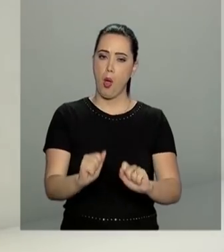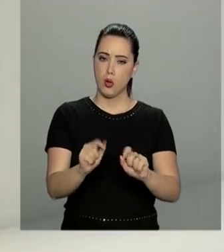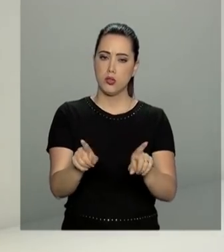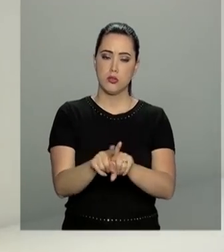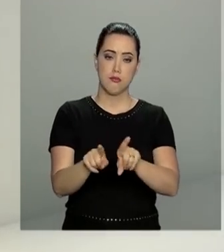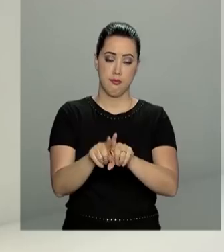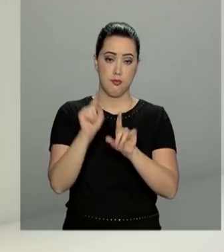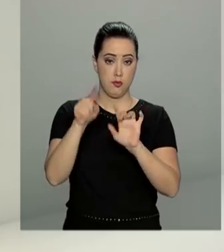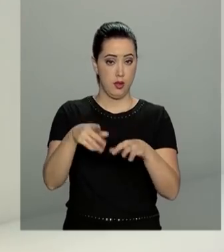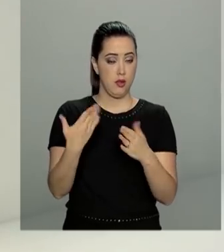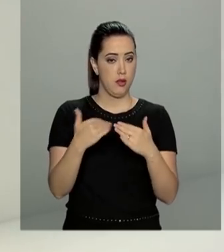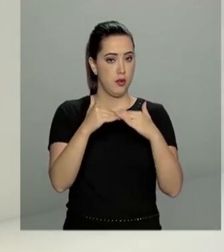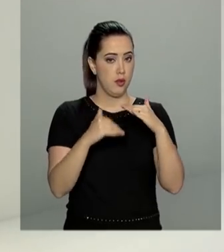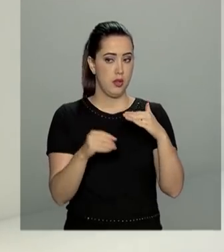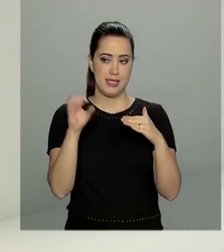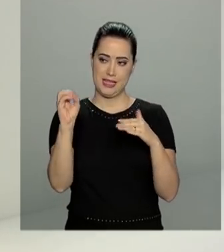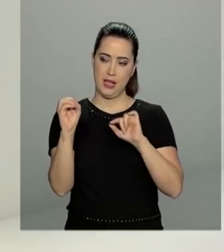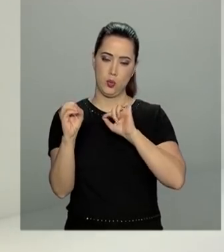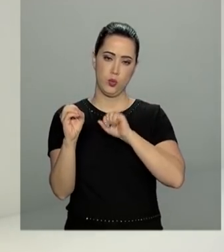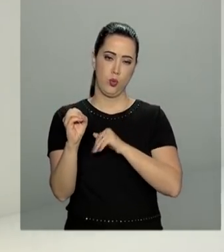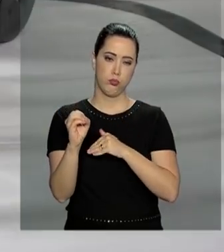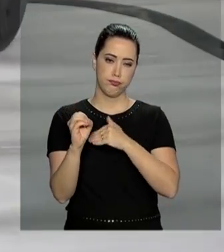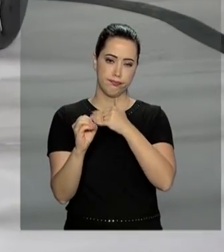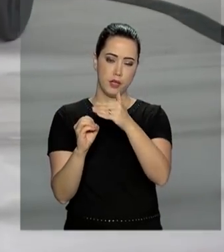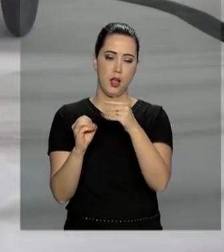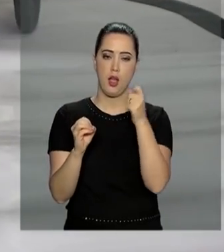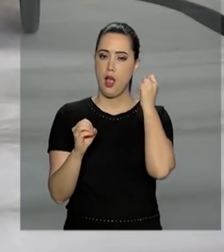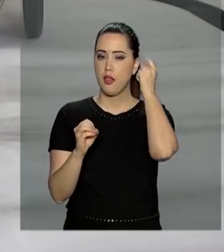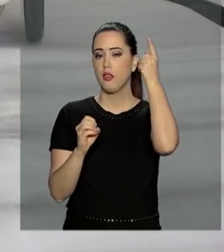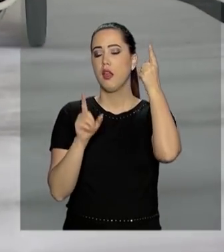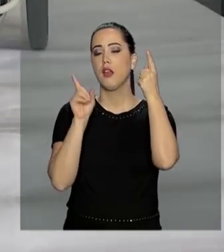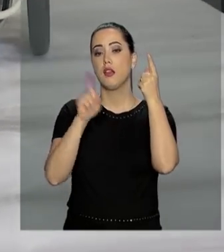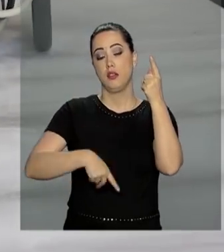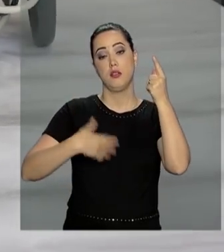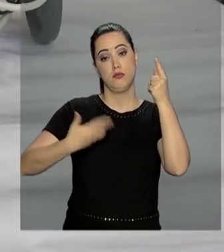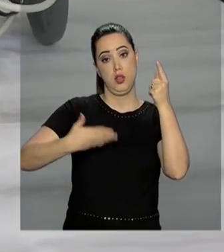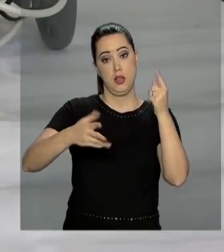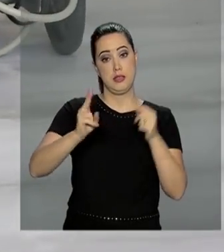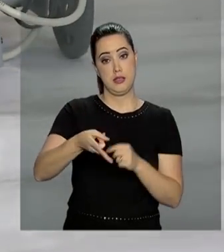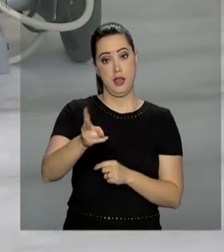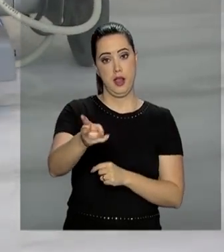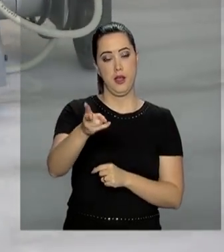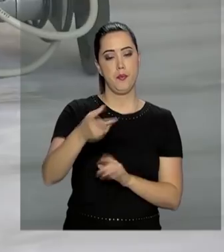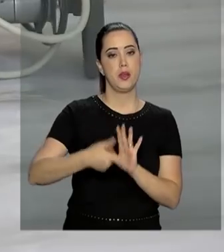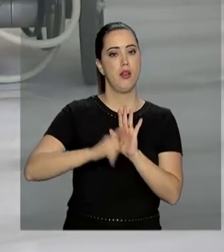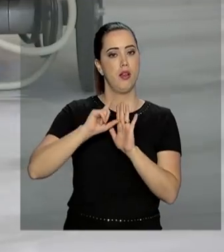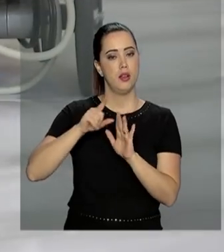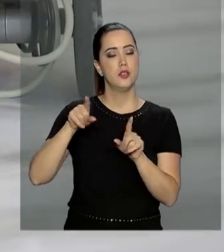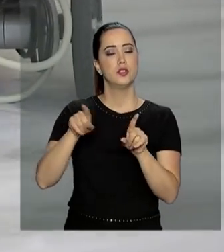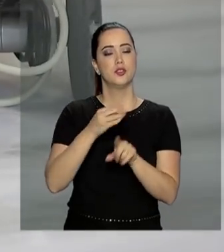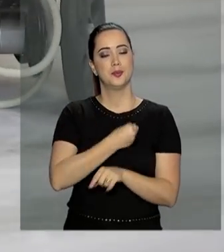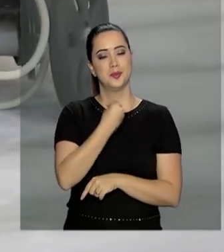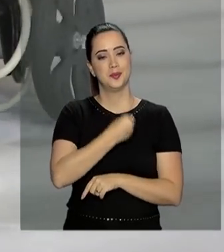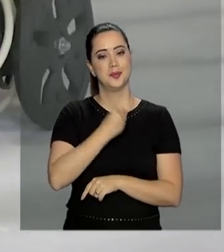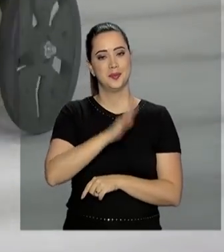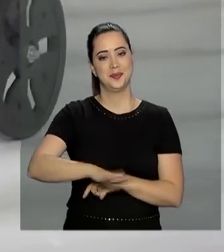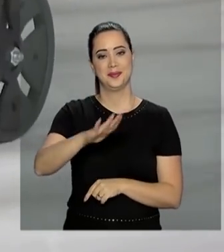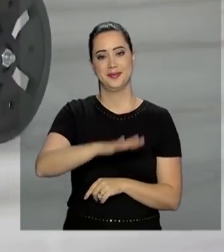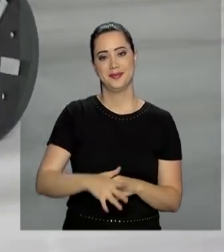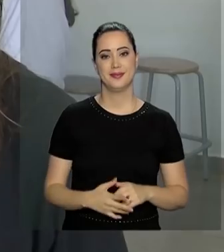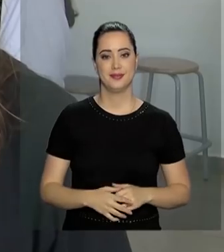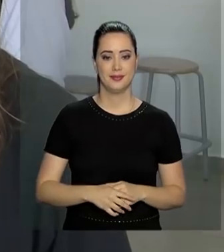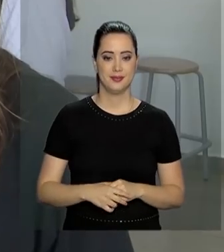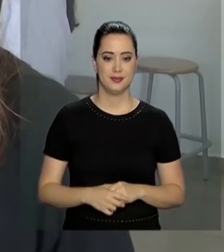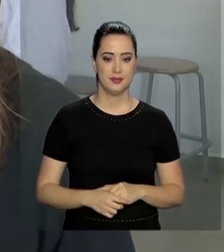É a modalidade nível zero. A ideia é que a robótica esteja presente cada vez mais cedo na vida das crianças.